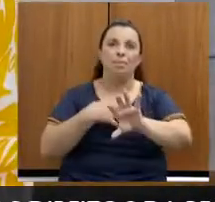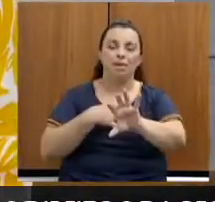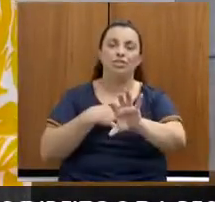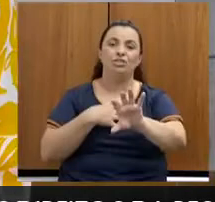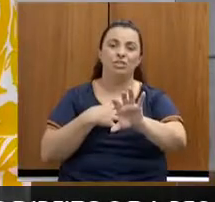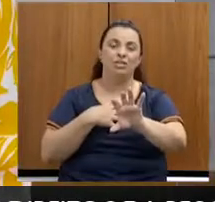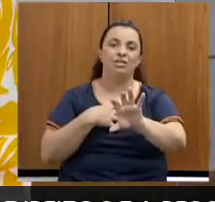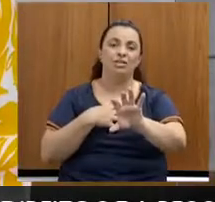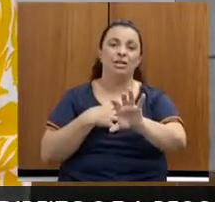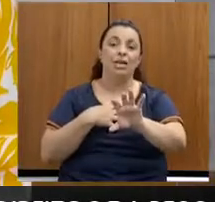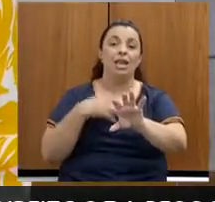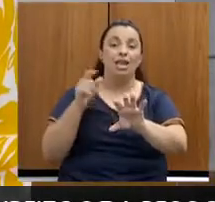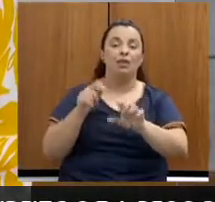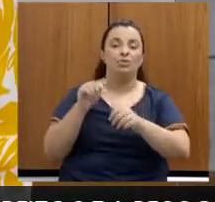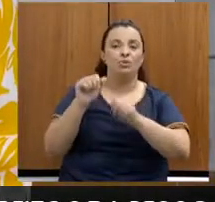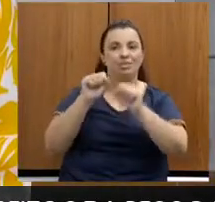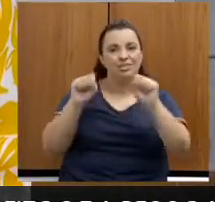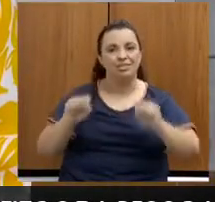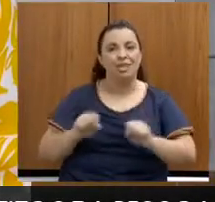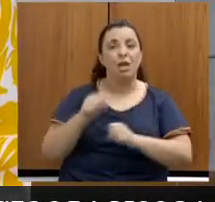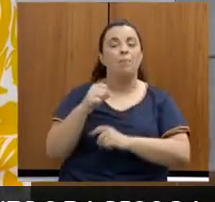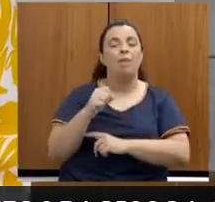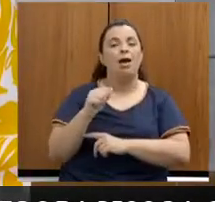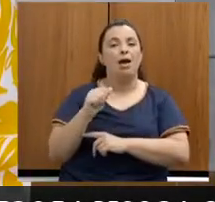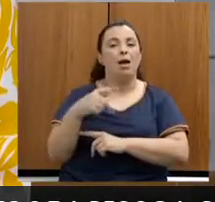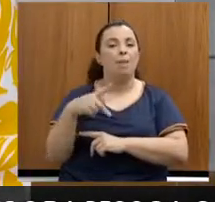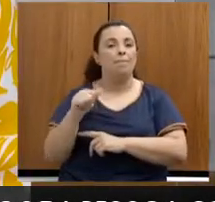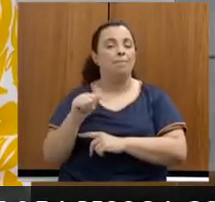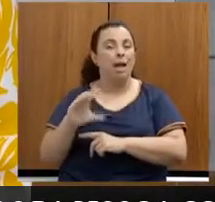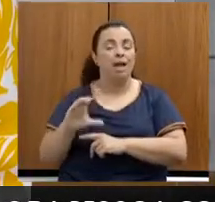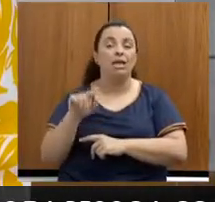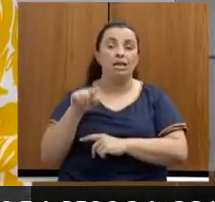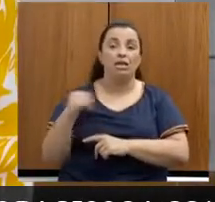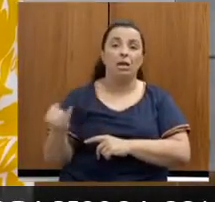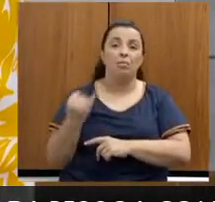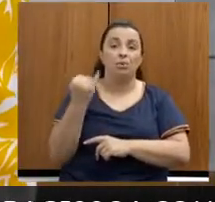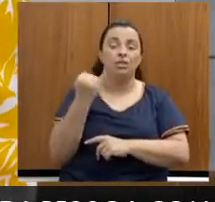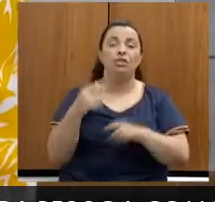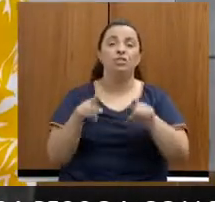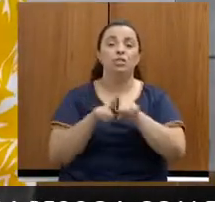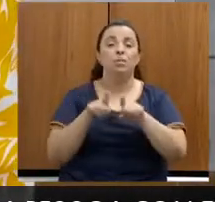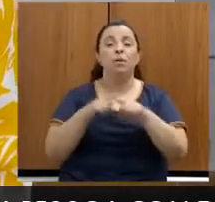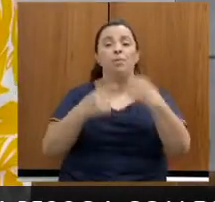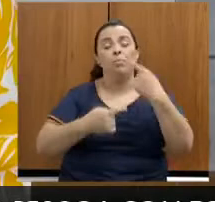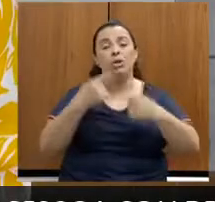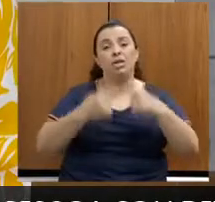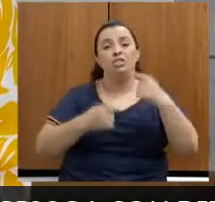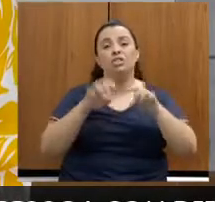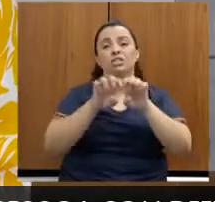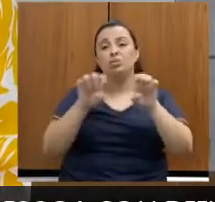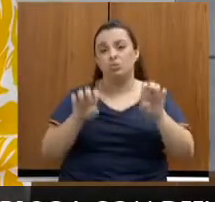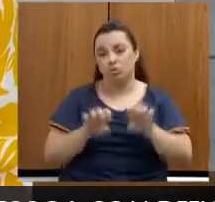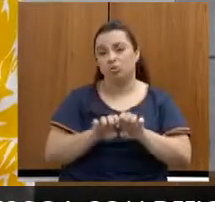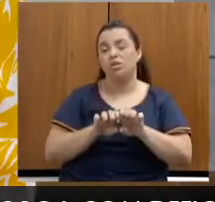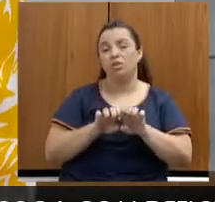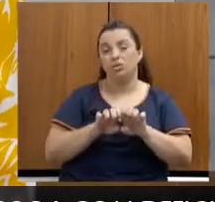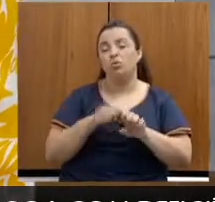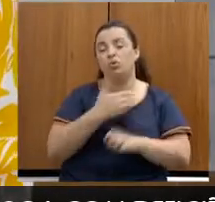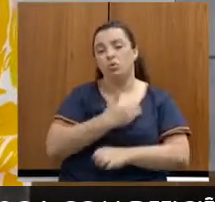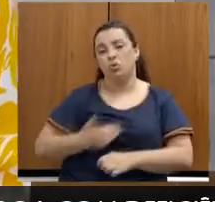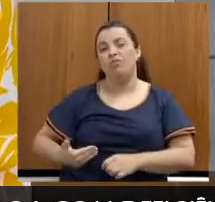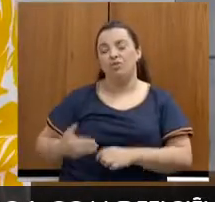sistema APAC. É fundamental para o momento que nós estamos enfrentando e políticas estruturantes do Estado. Então, ao desejar mais